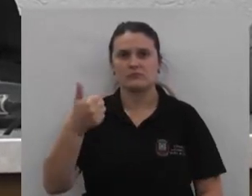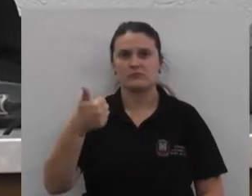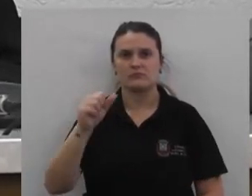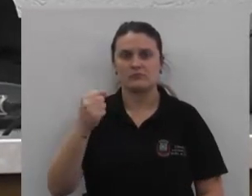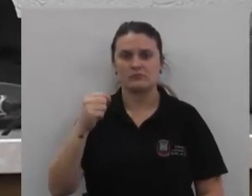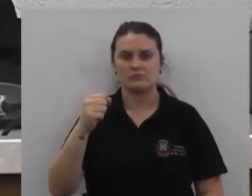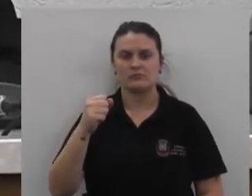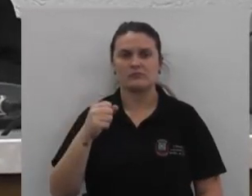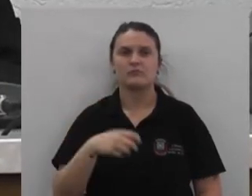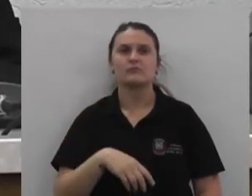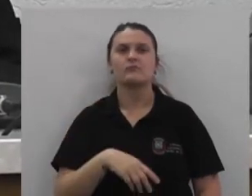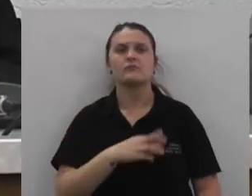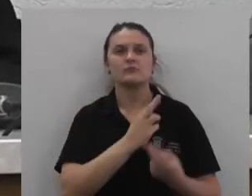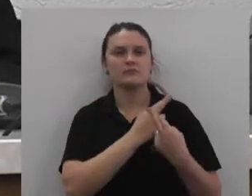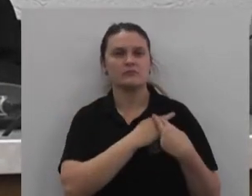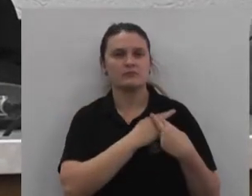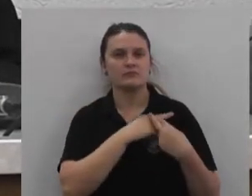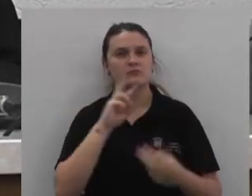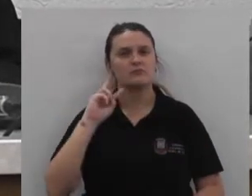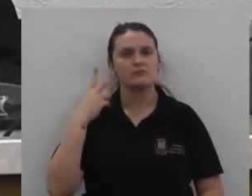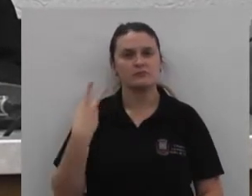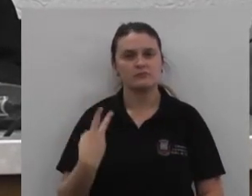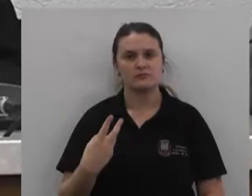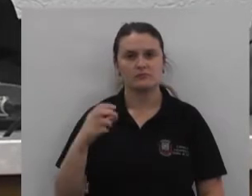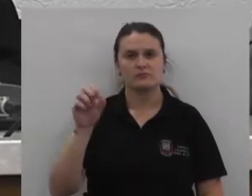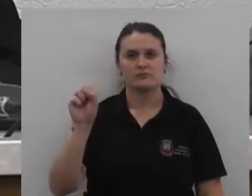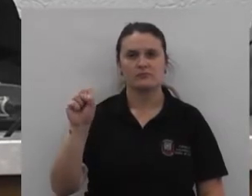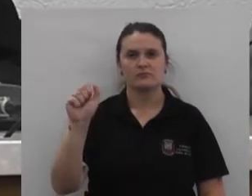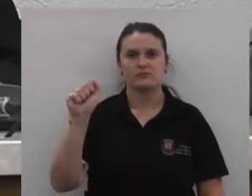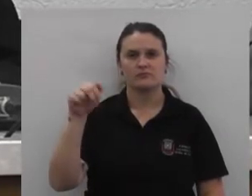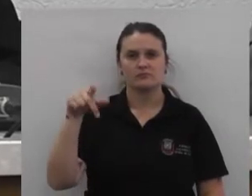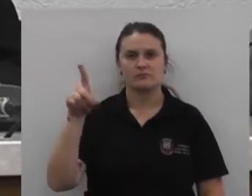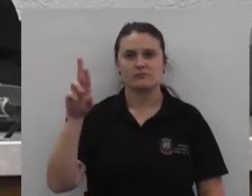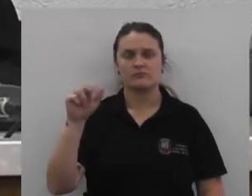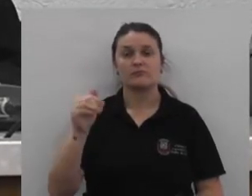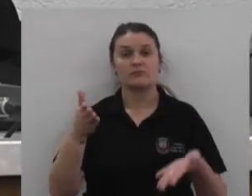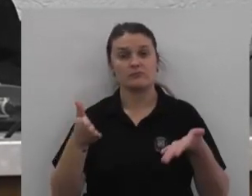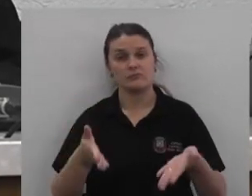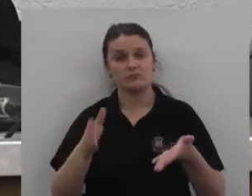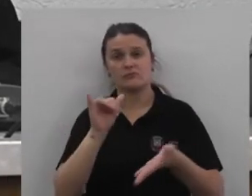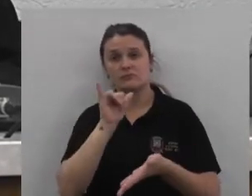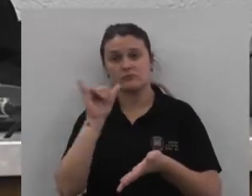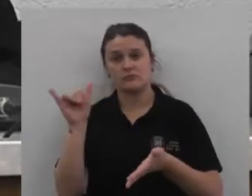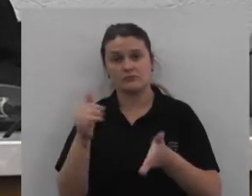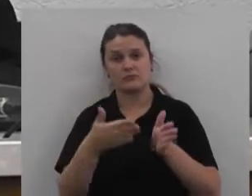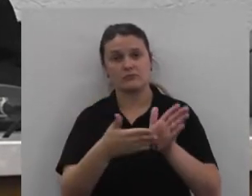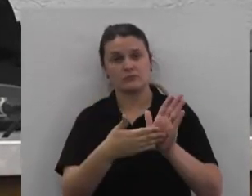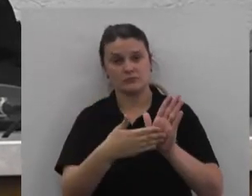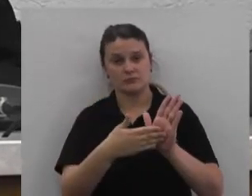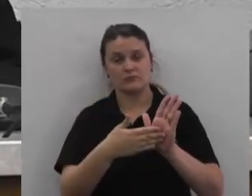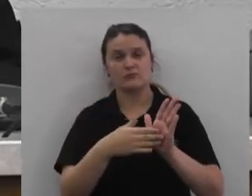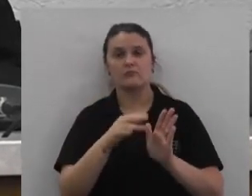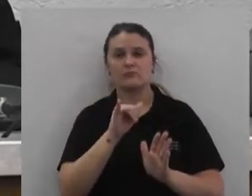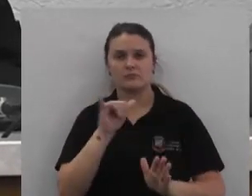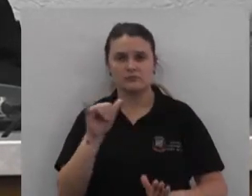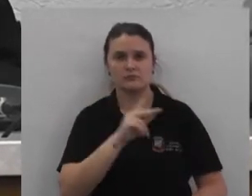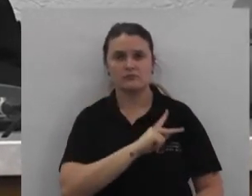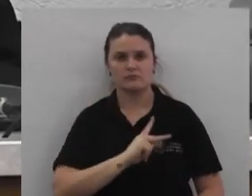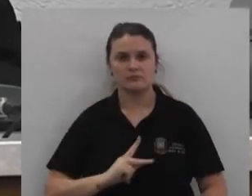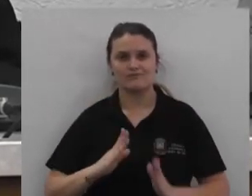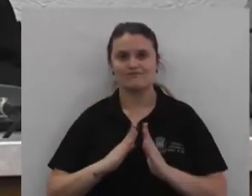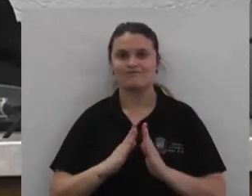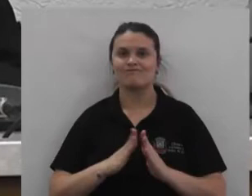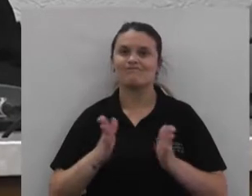Da vereadora Sandra Aparecida Kish Pinheiro Venho por meio deste informar Ao presidente desta casa